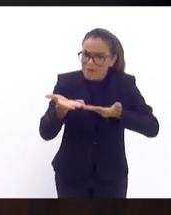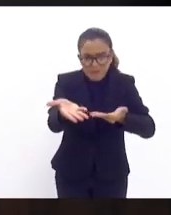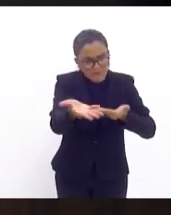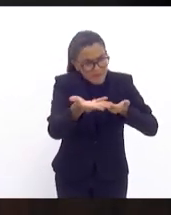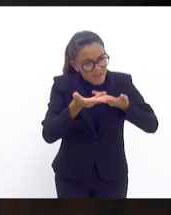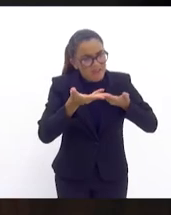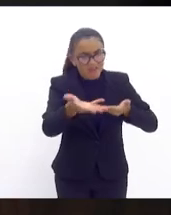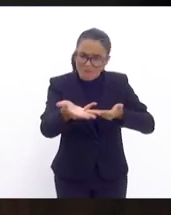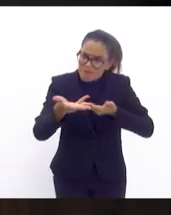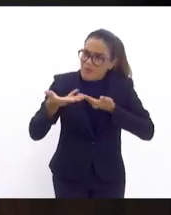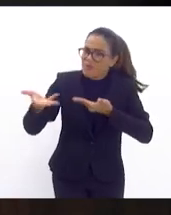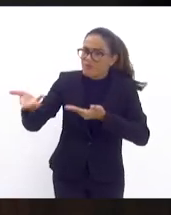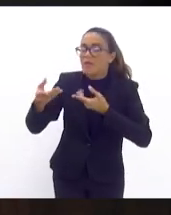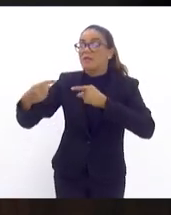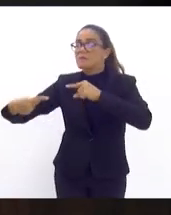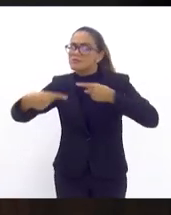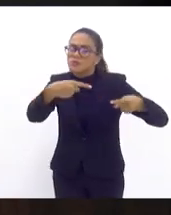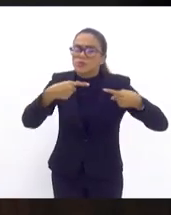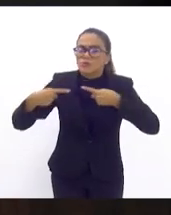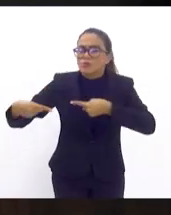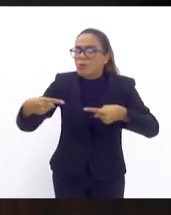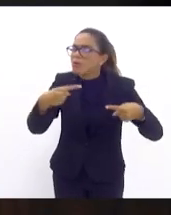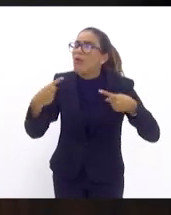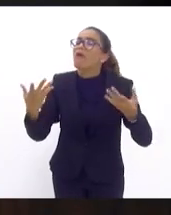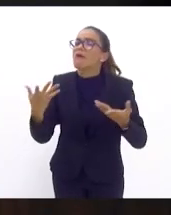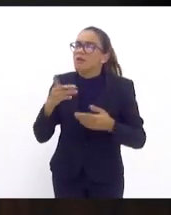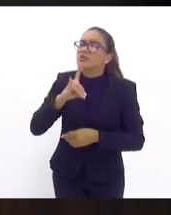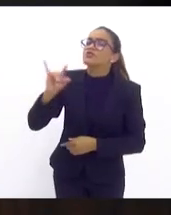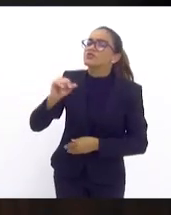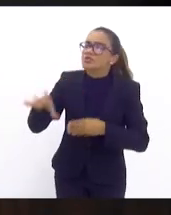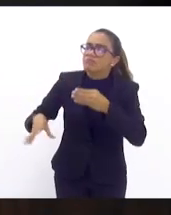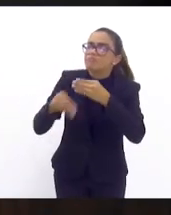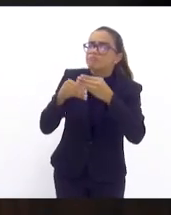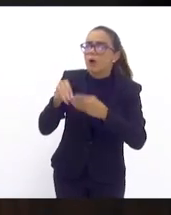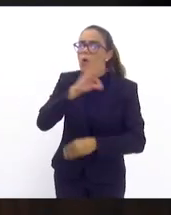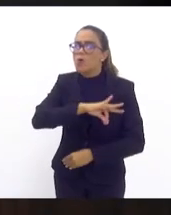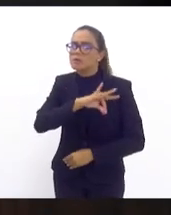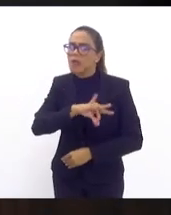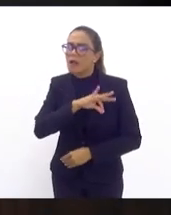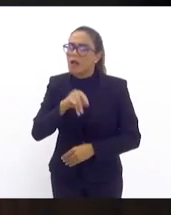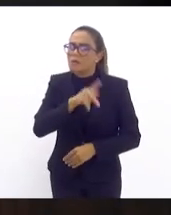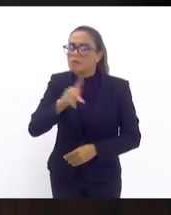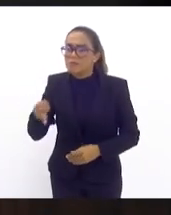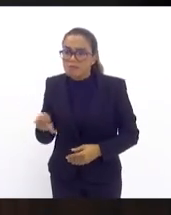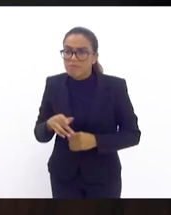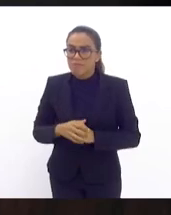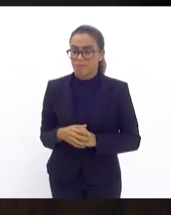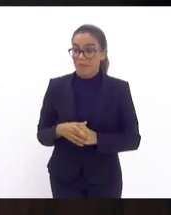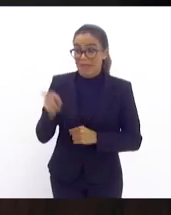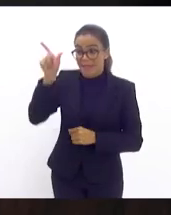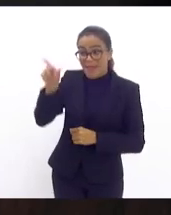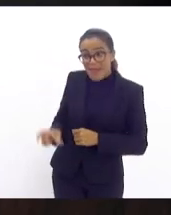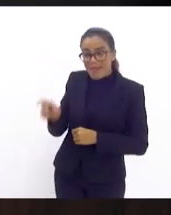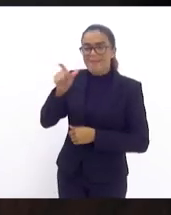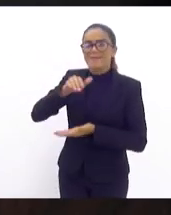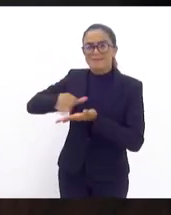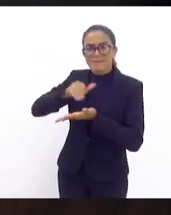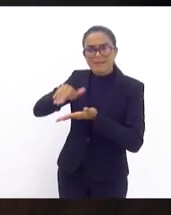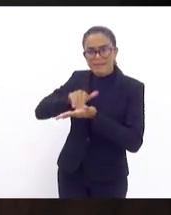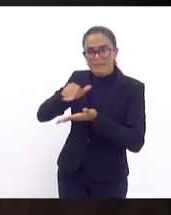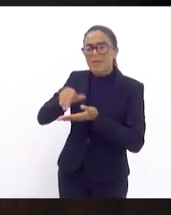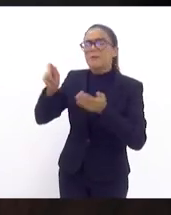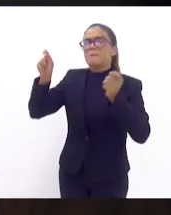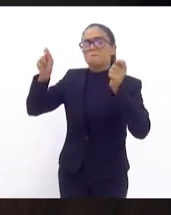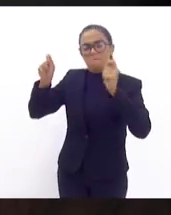secretária para discutir essa questão quando é que vai ser implementado o piso nós sabemos que ela como secretária ela